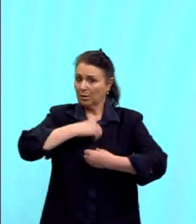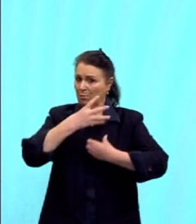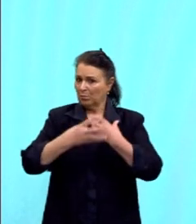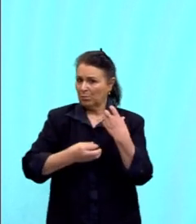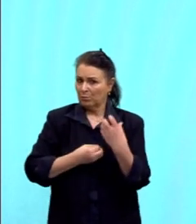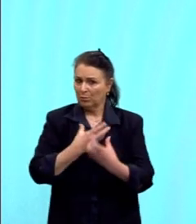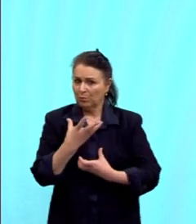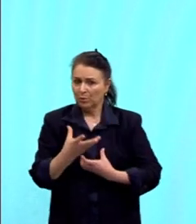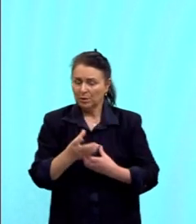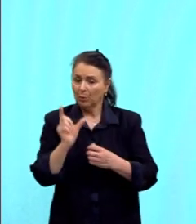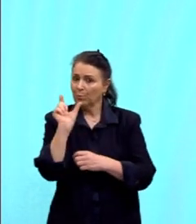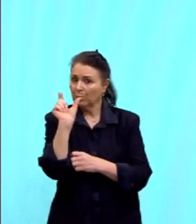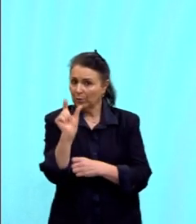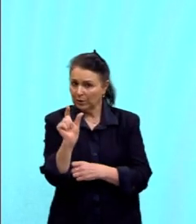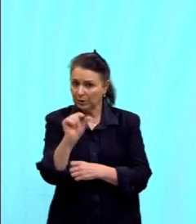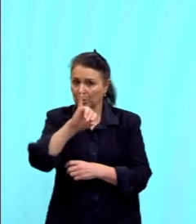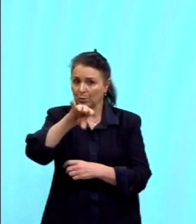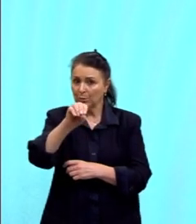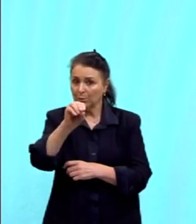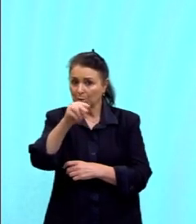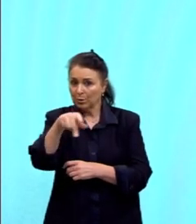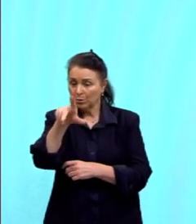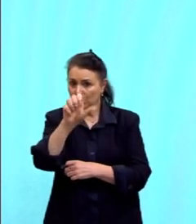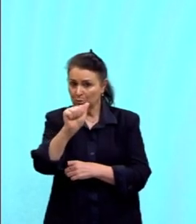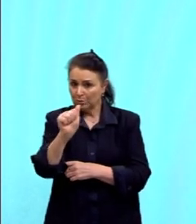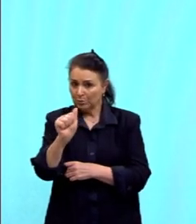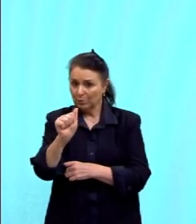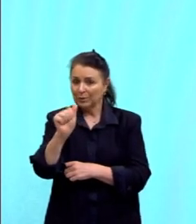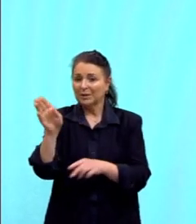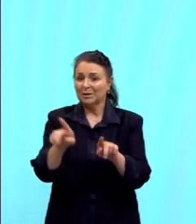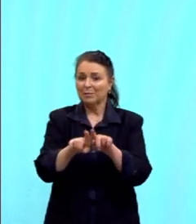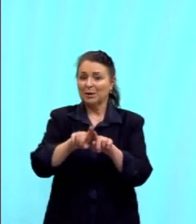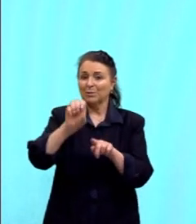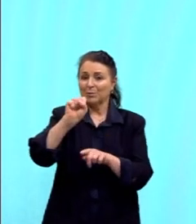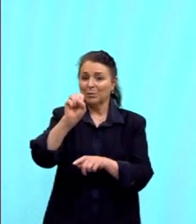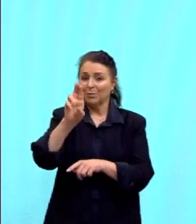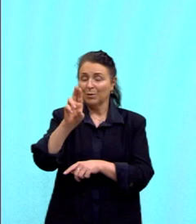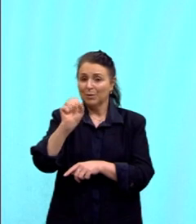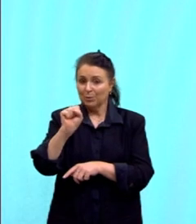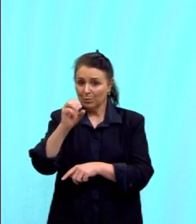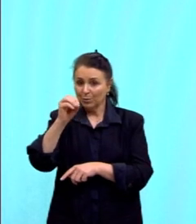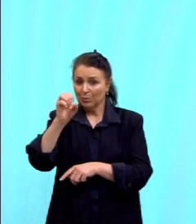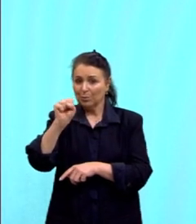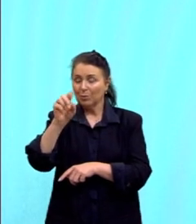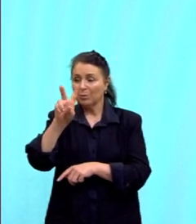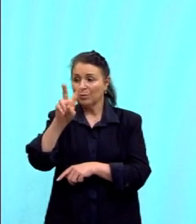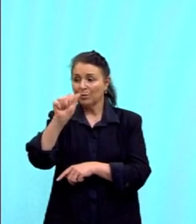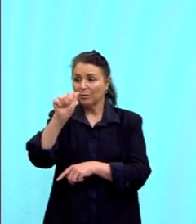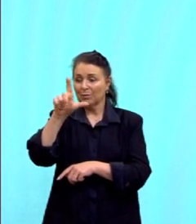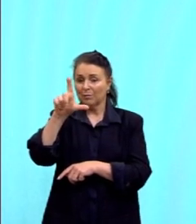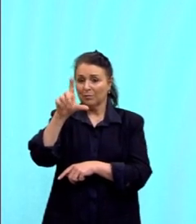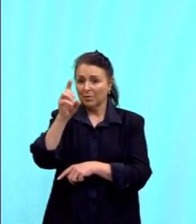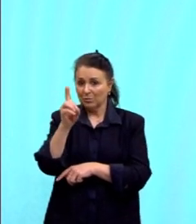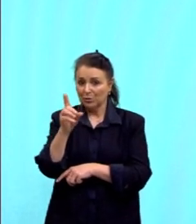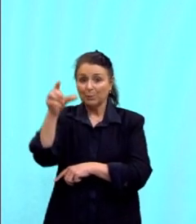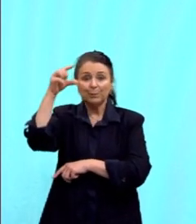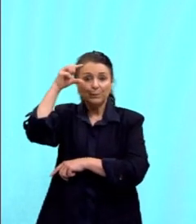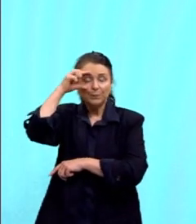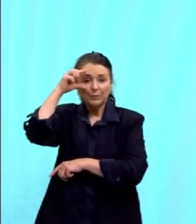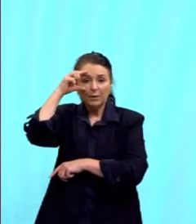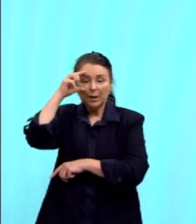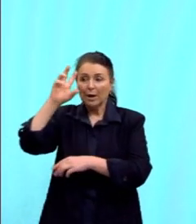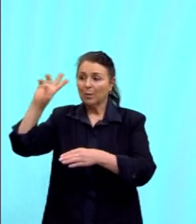Memórias Sentimentais de João Miramar, de Oswaldo de Andrade, revela a influência de uma corrente de vanguarda